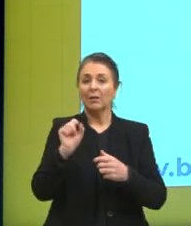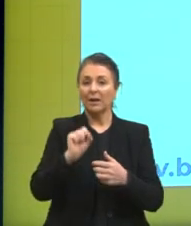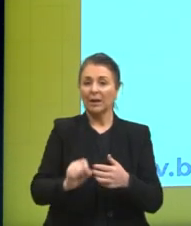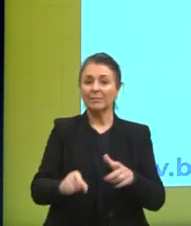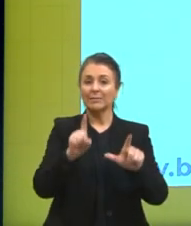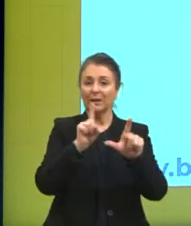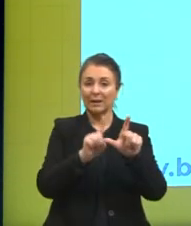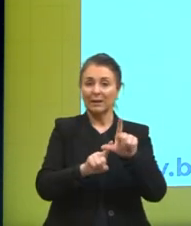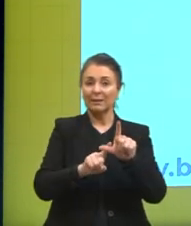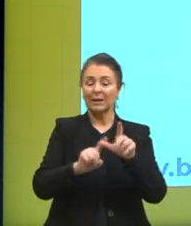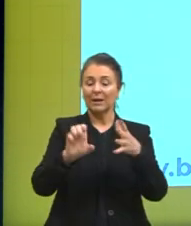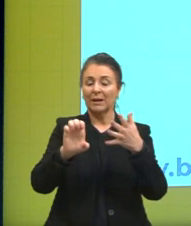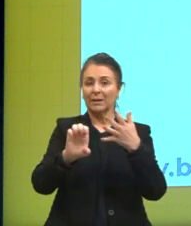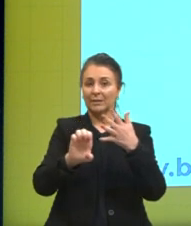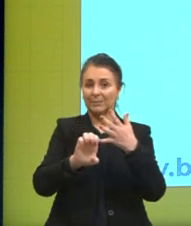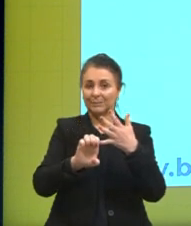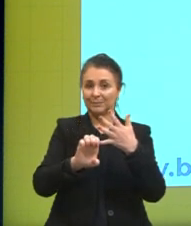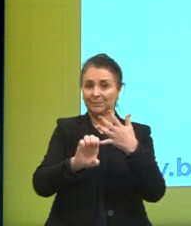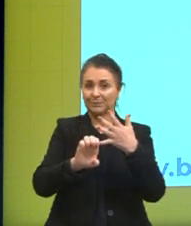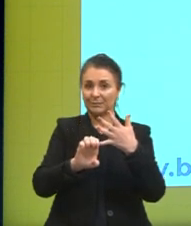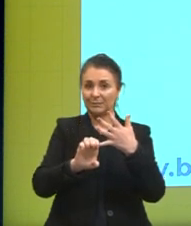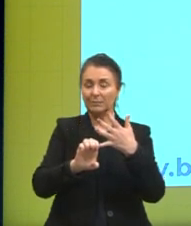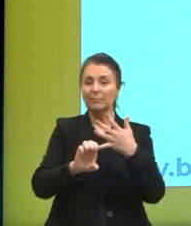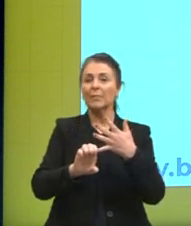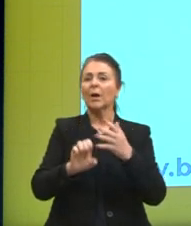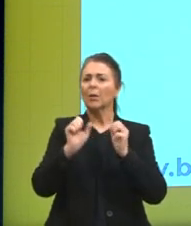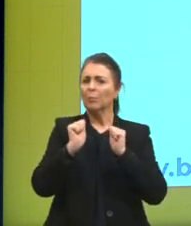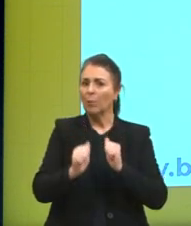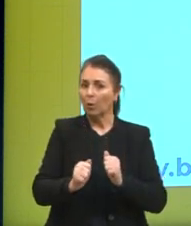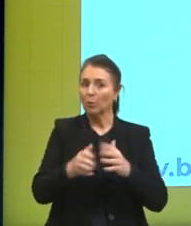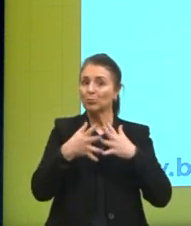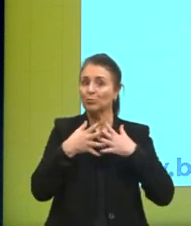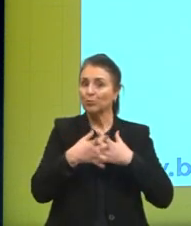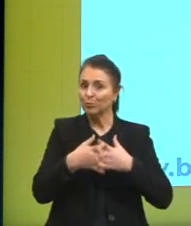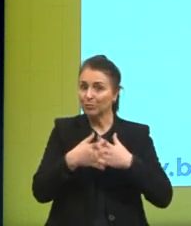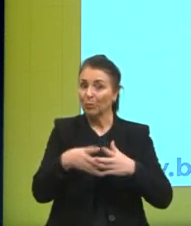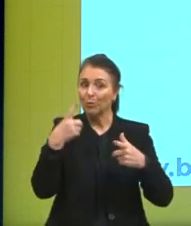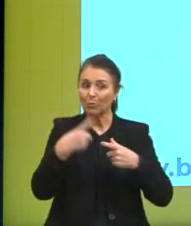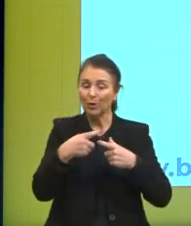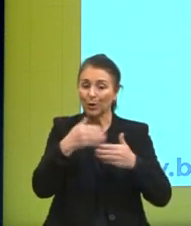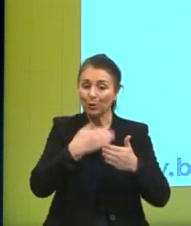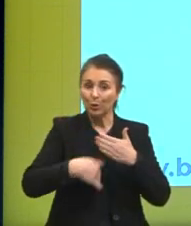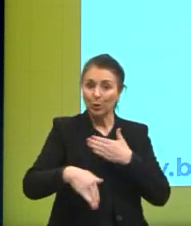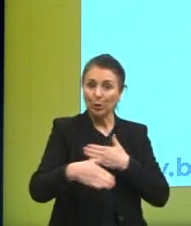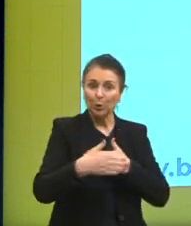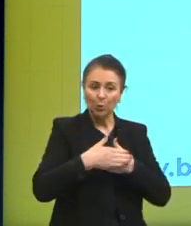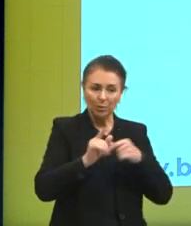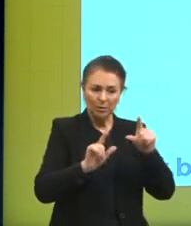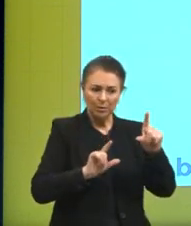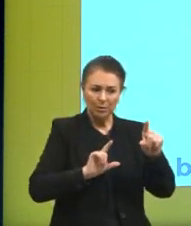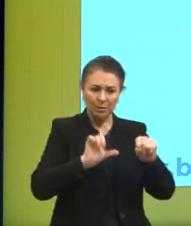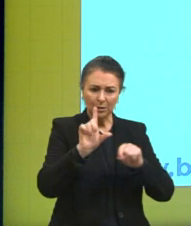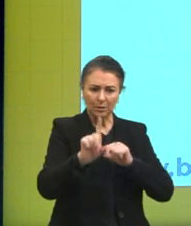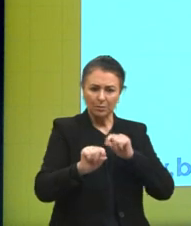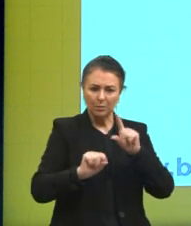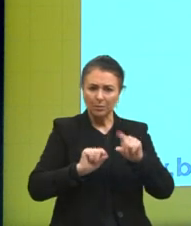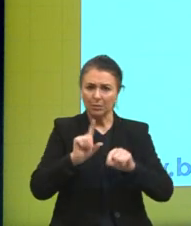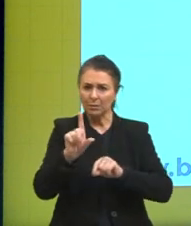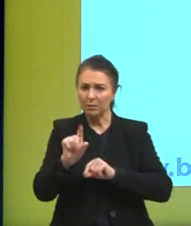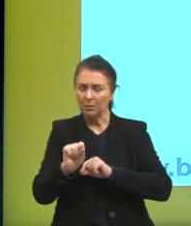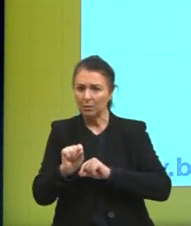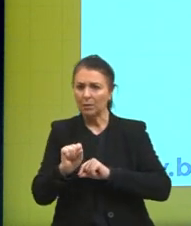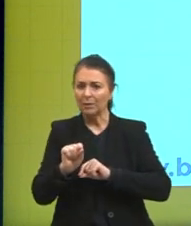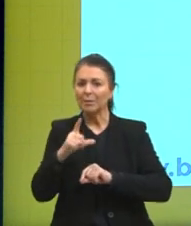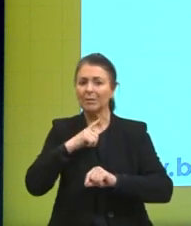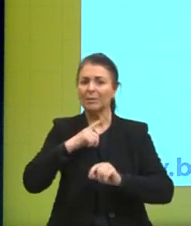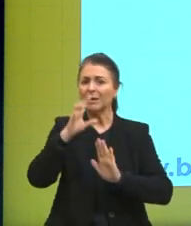ó essa questão é uma questão que pode confundir muito porque todas as alternativas estão presentes dentro